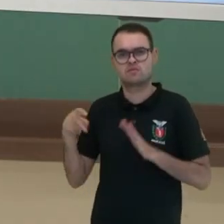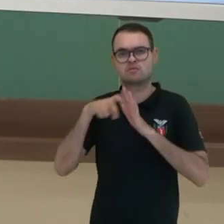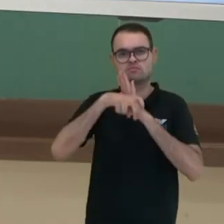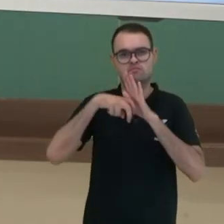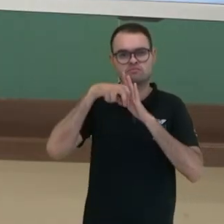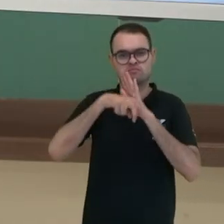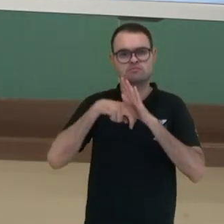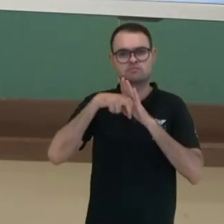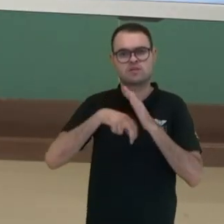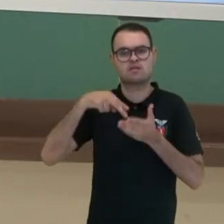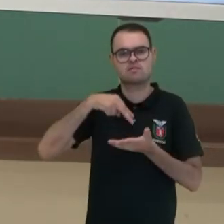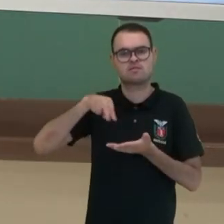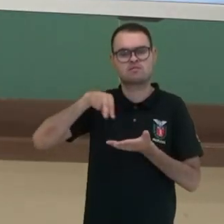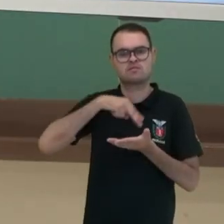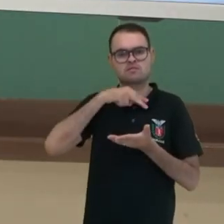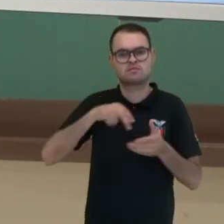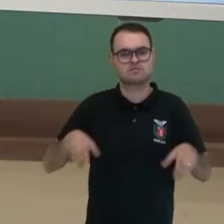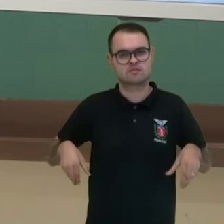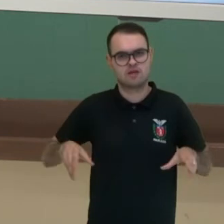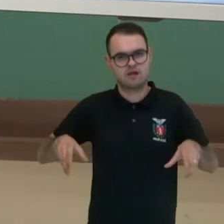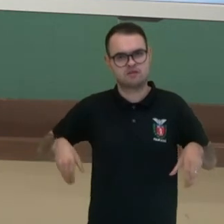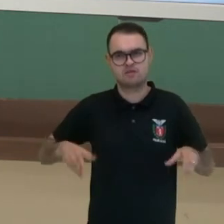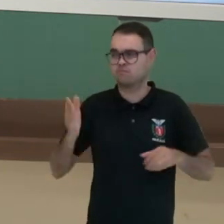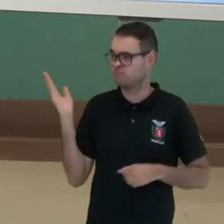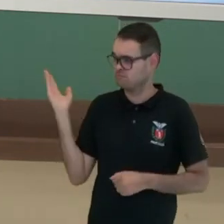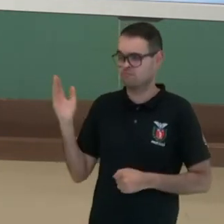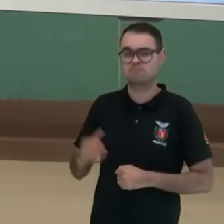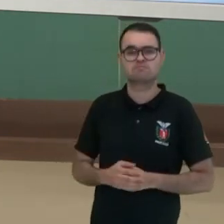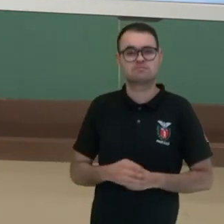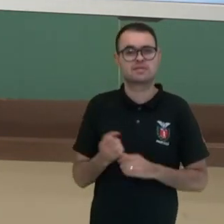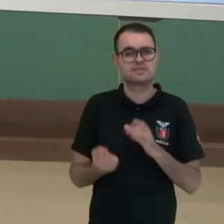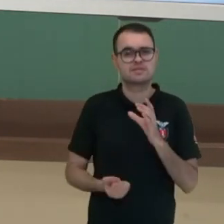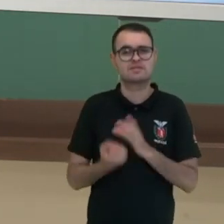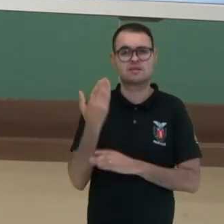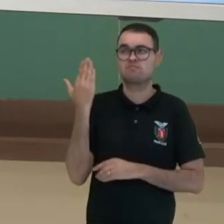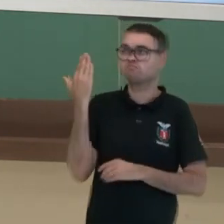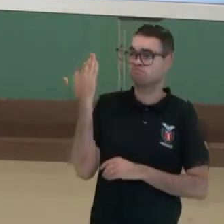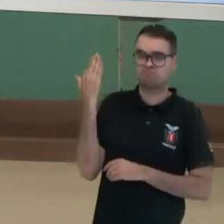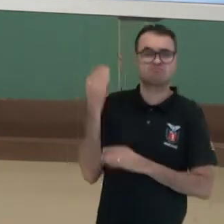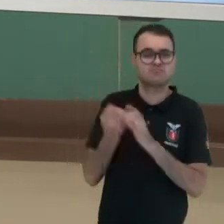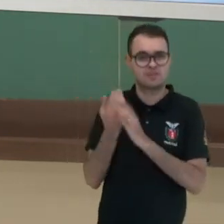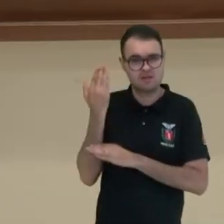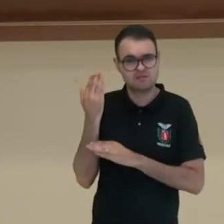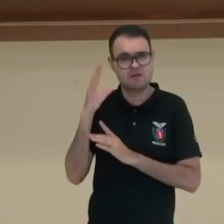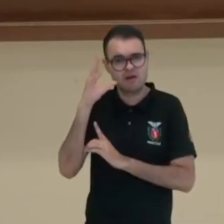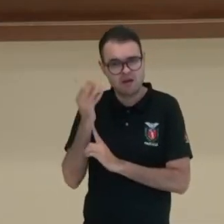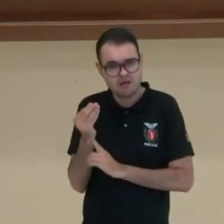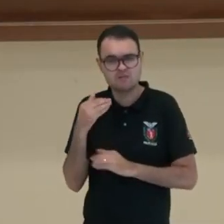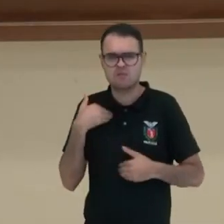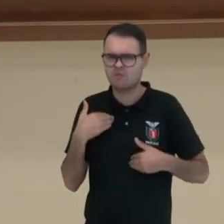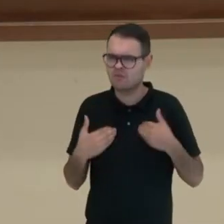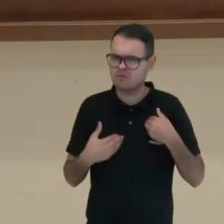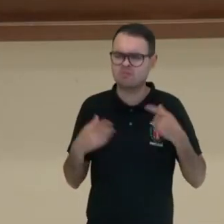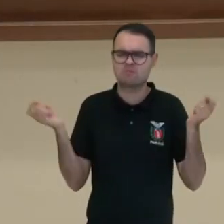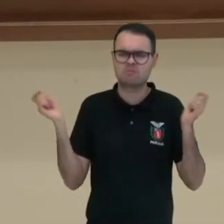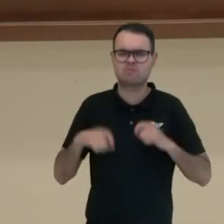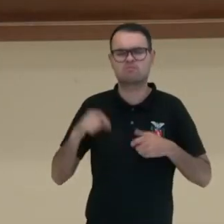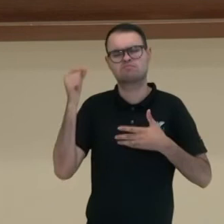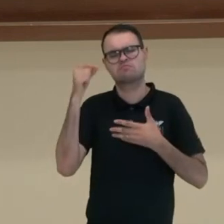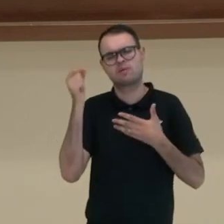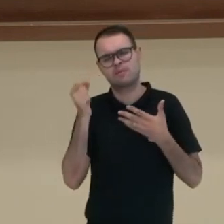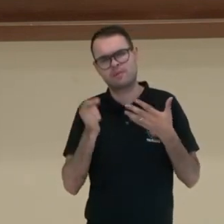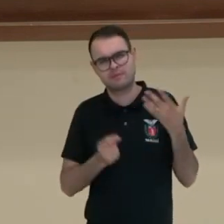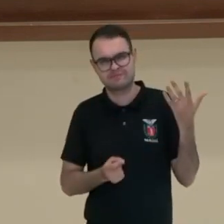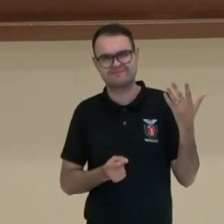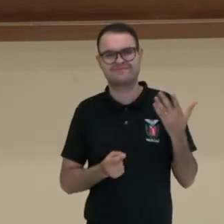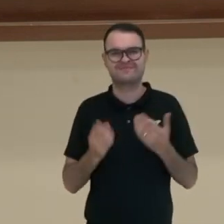dançando, né? Com a sua cadeira de roda e criando a sua arte, né? O corpo, na verdade, é cheio de possibilidades,